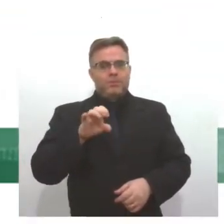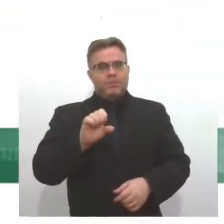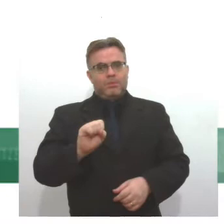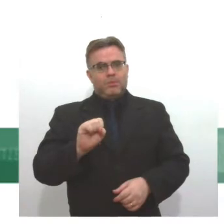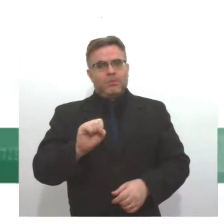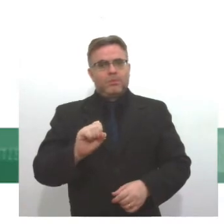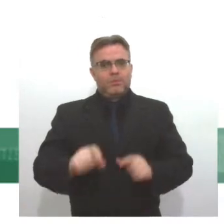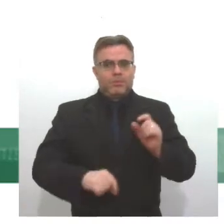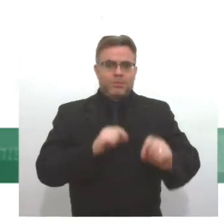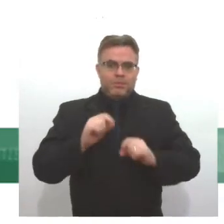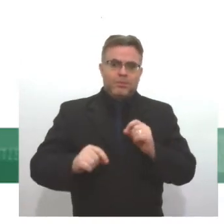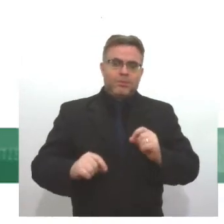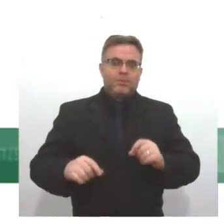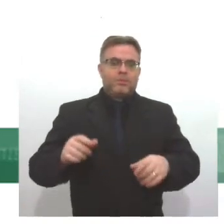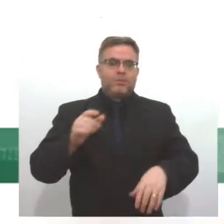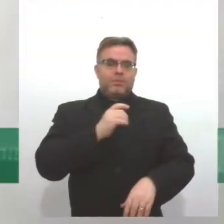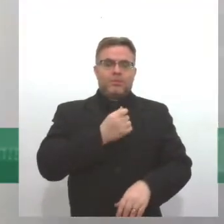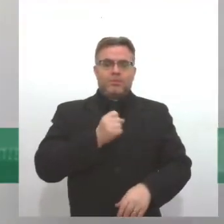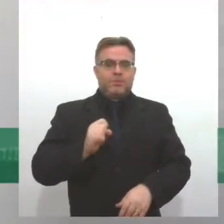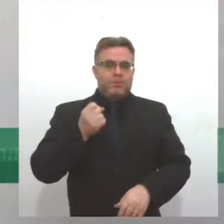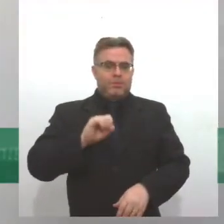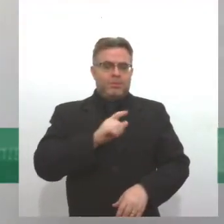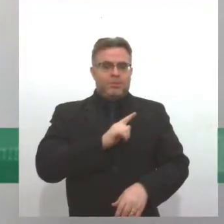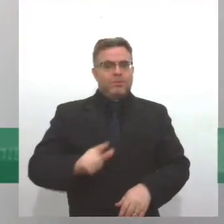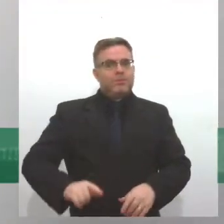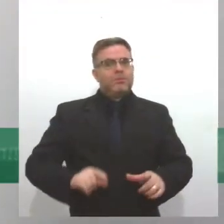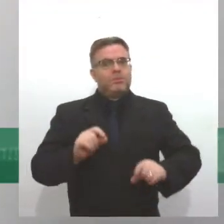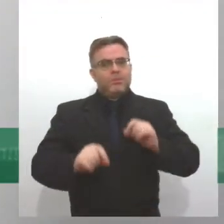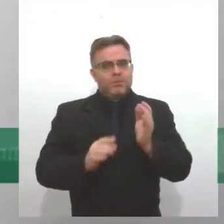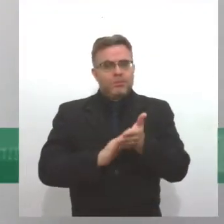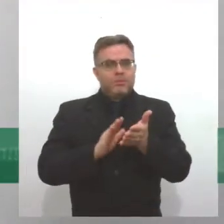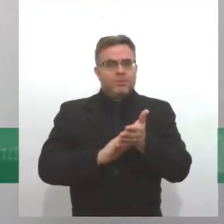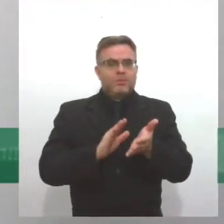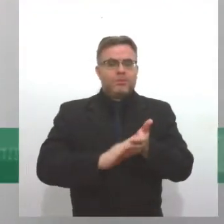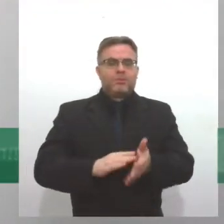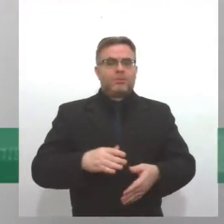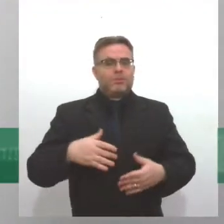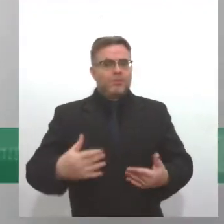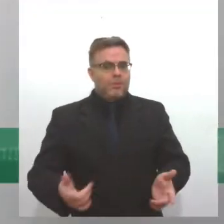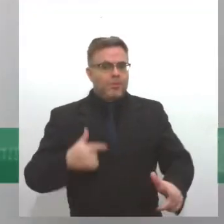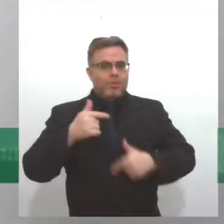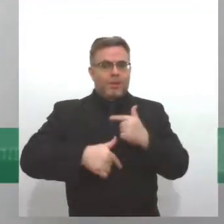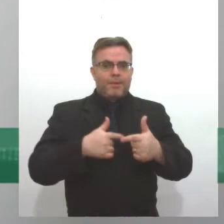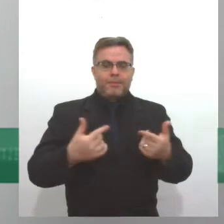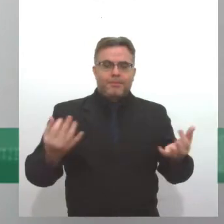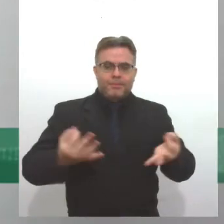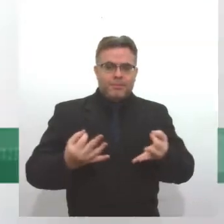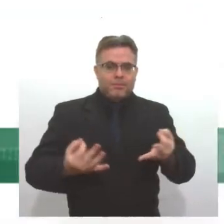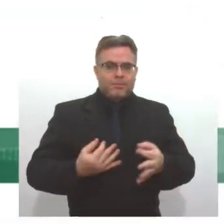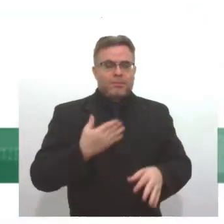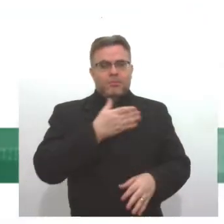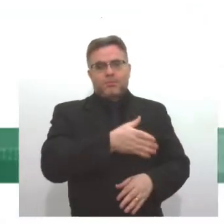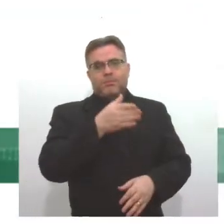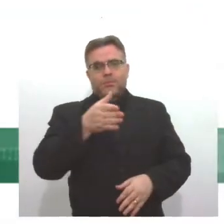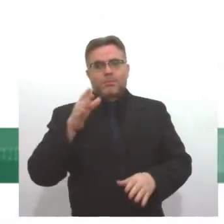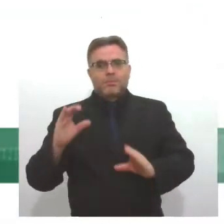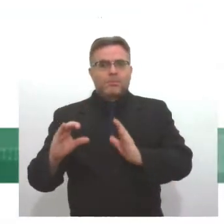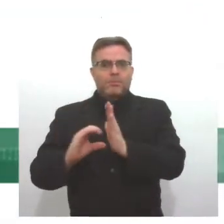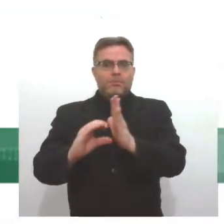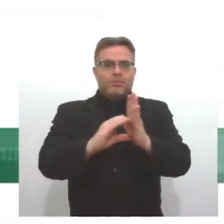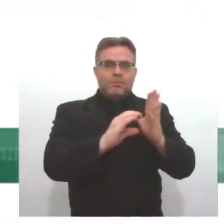parabenizar o Estado de Sergipe, o SEIA está fazendo um trabalho muito interessante de a gente ir nas comunidades para que